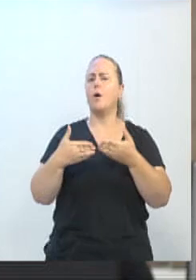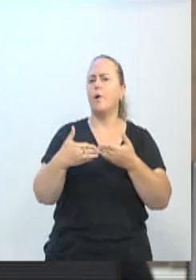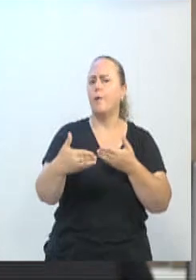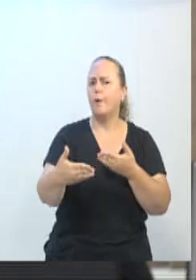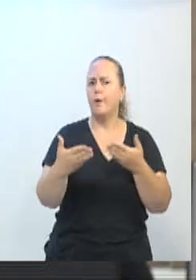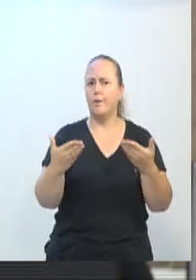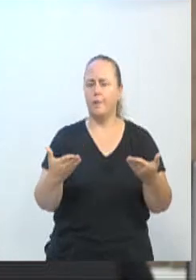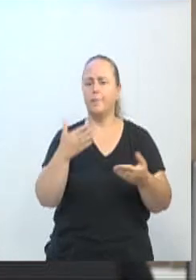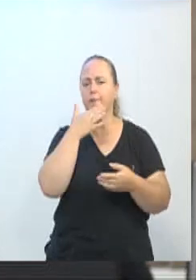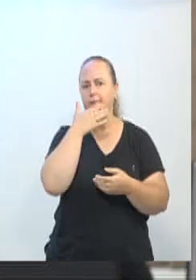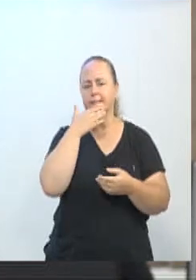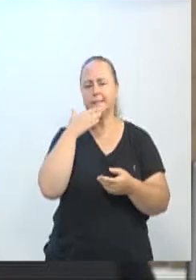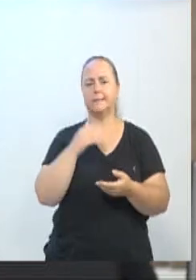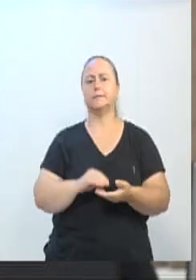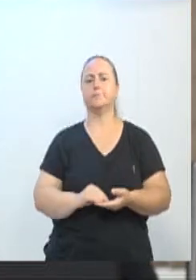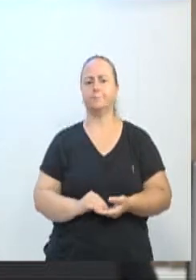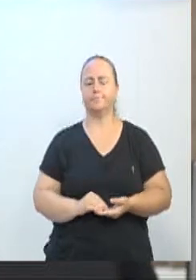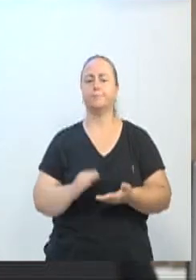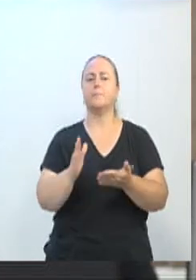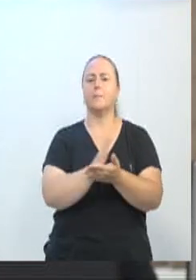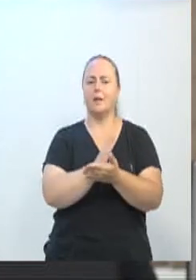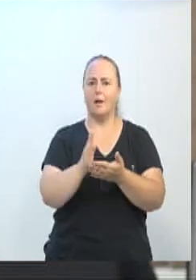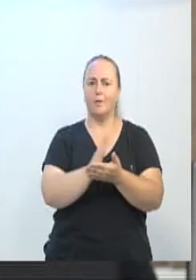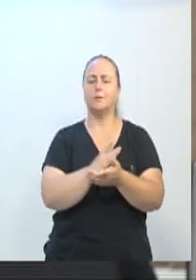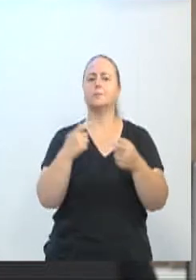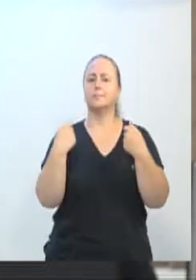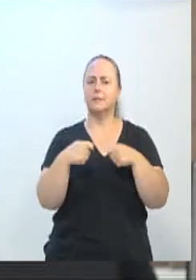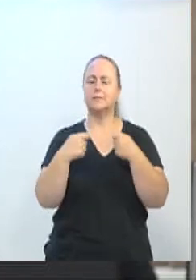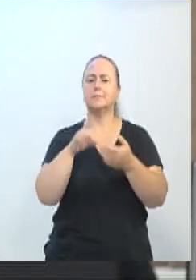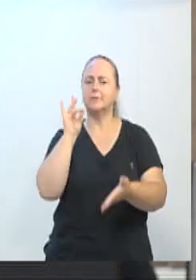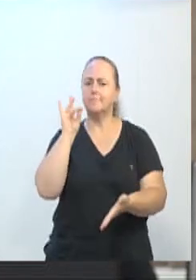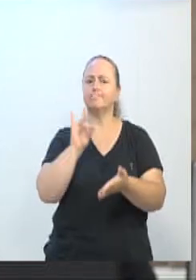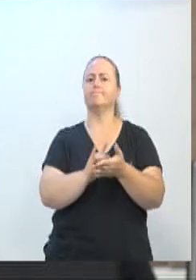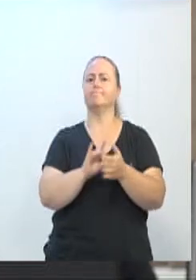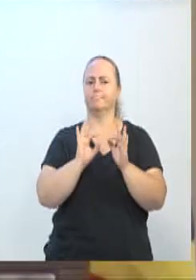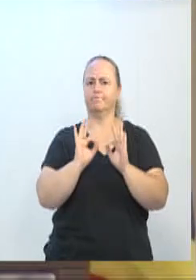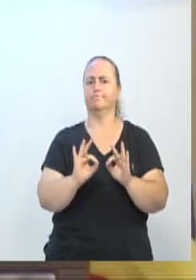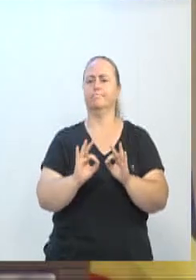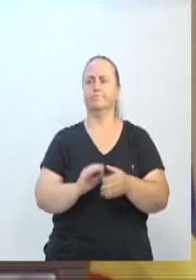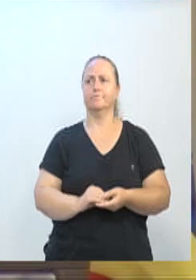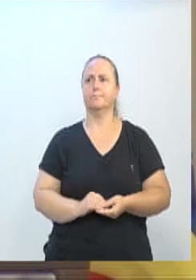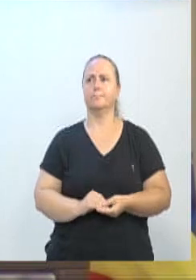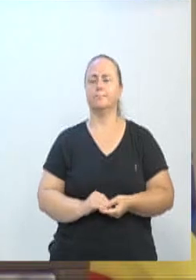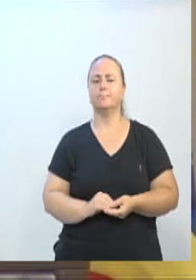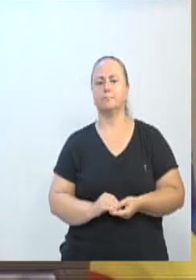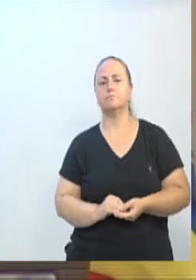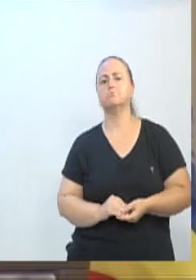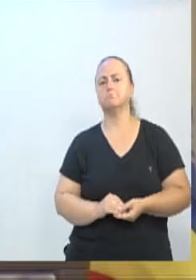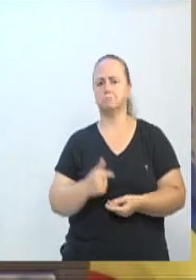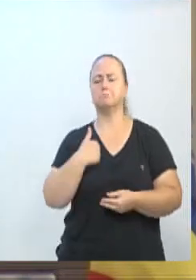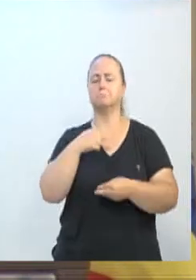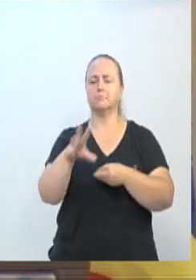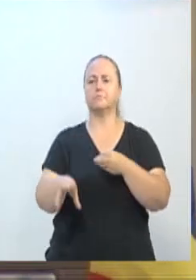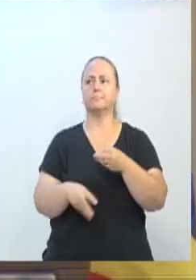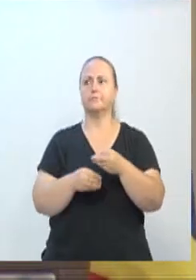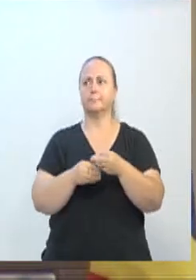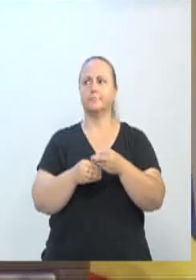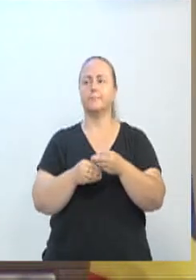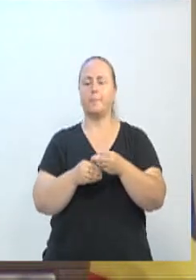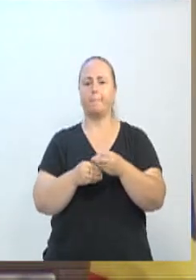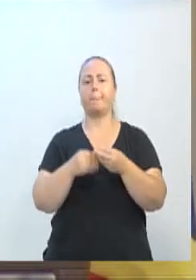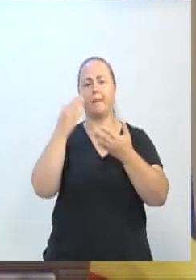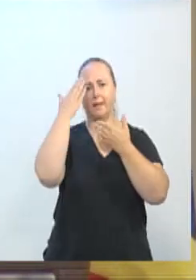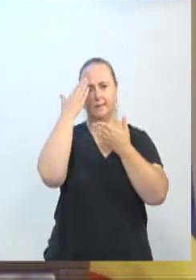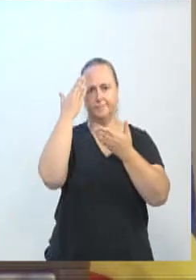tem locais ainda que há necessidade de ser implantado. Obrigada. Perfeito, acrescento a falar da vereadora Cris, agradeço pela